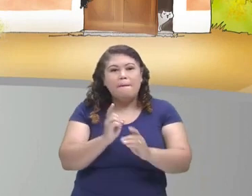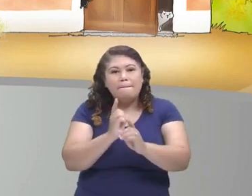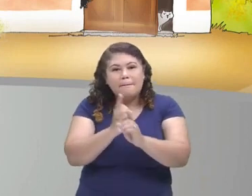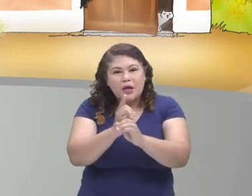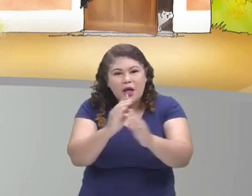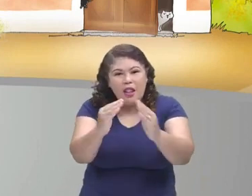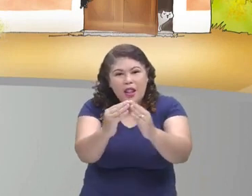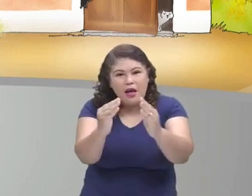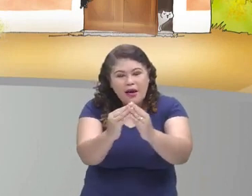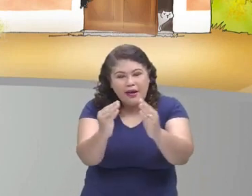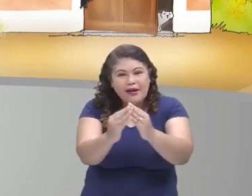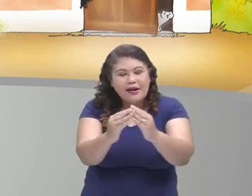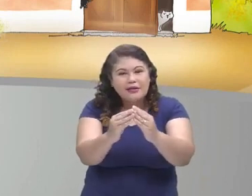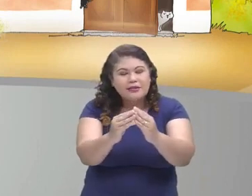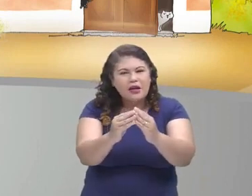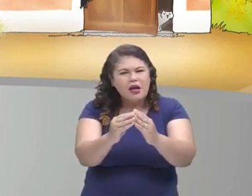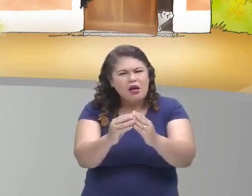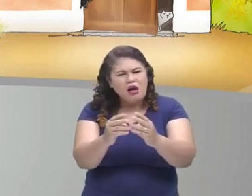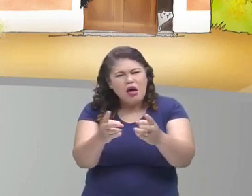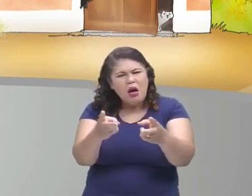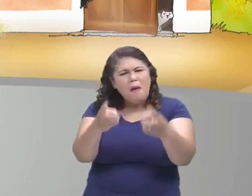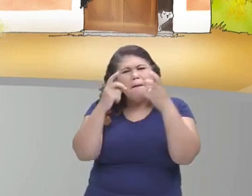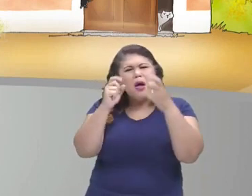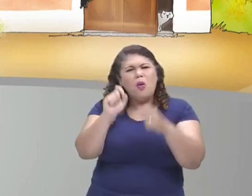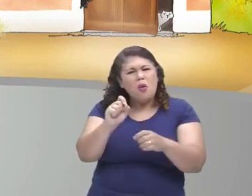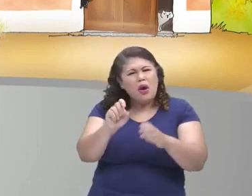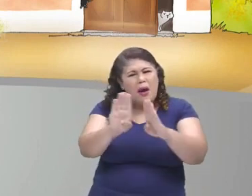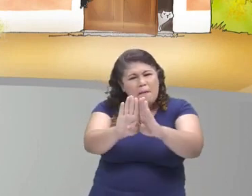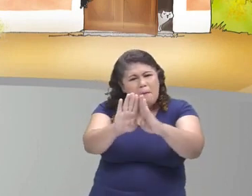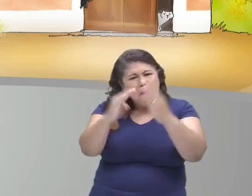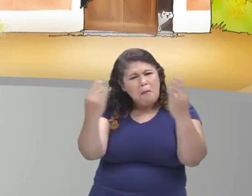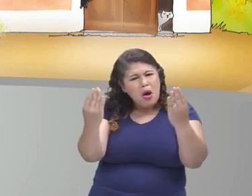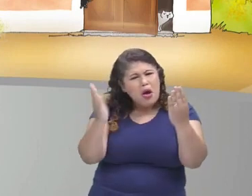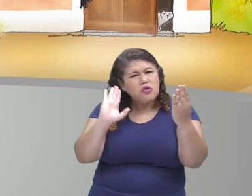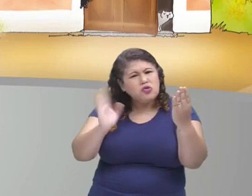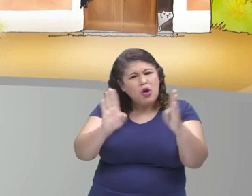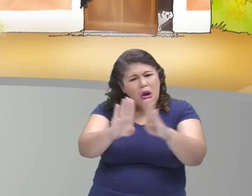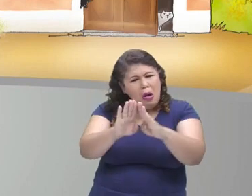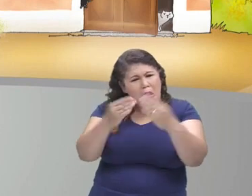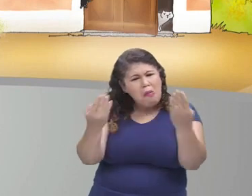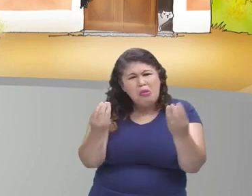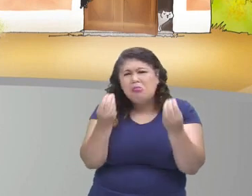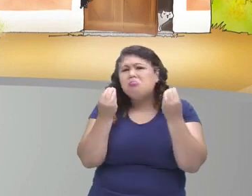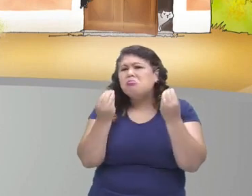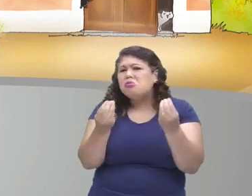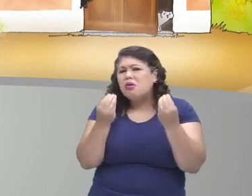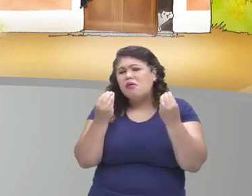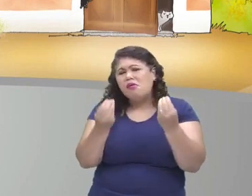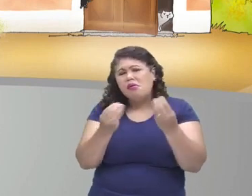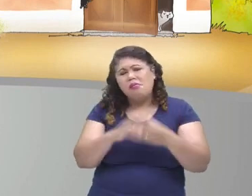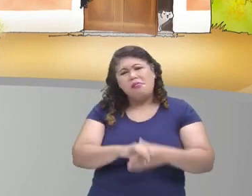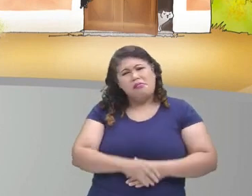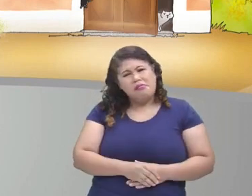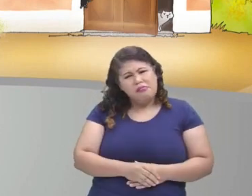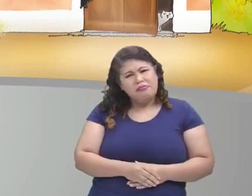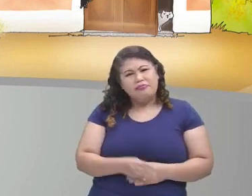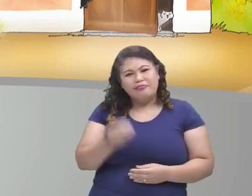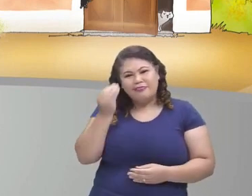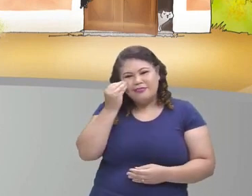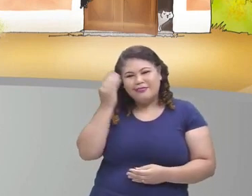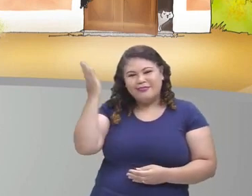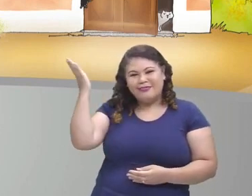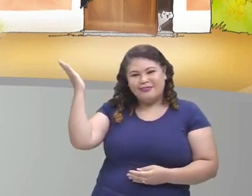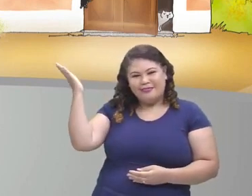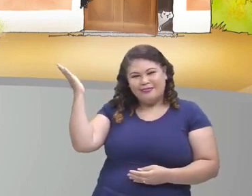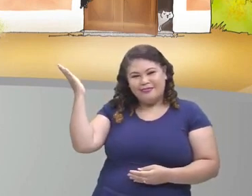casa da sua avó, ela percebeu que a porta, esta porta aqui que nós estamos vendo, estava aberta.